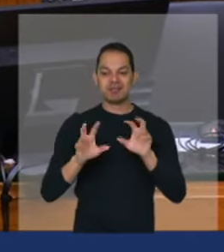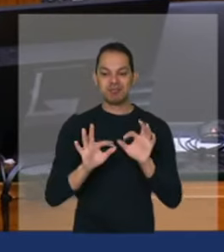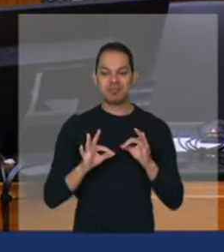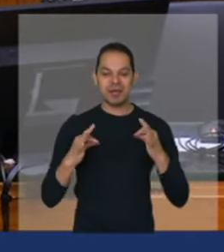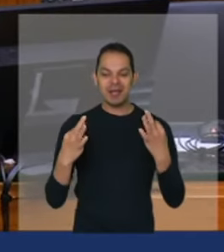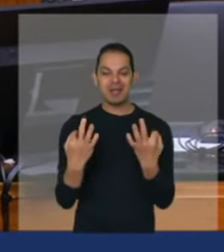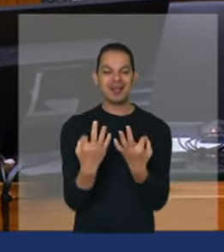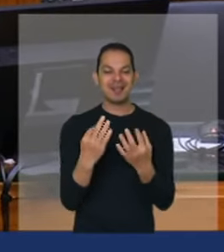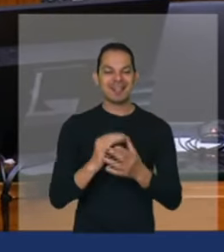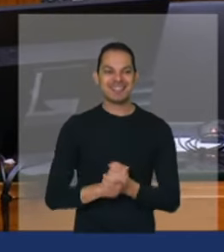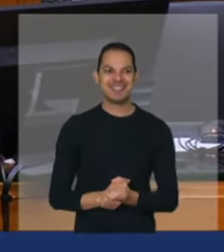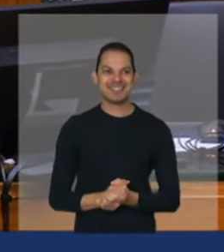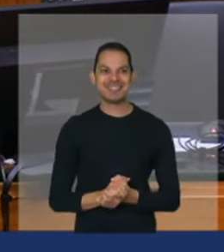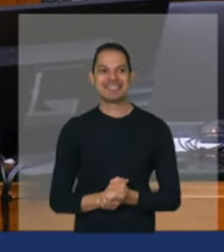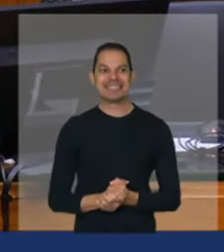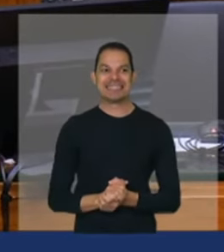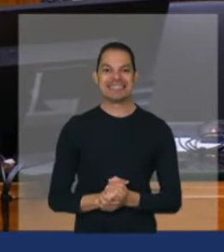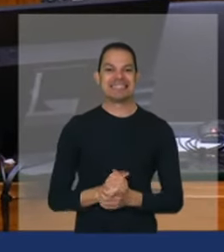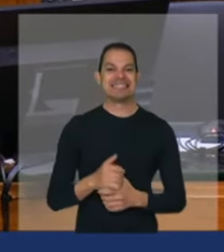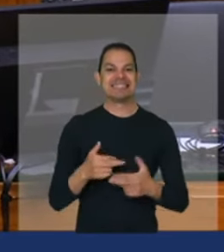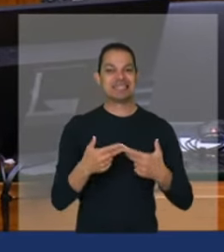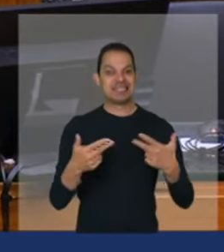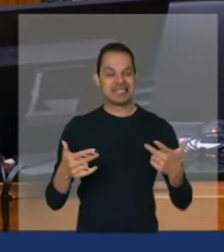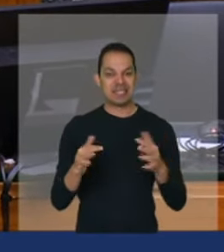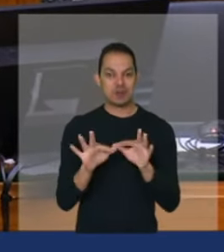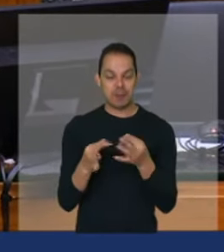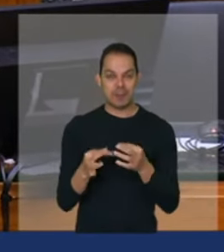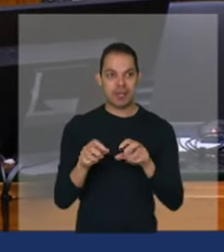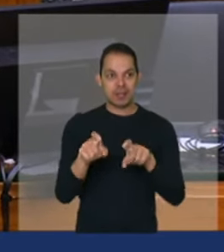de empreendimentos familiares rurais.